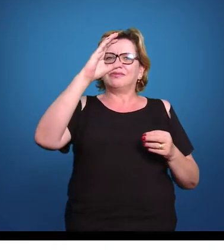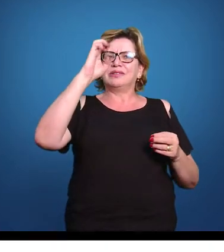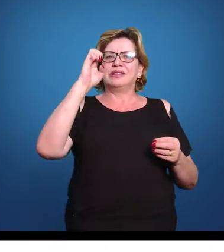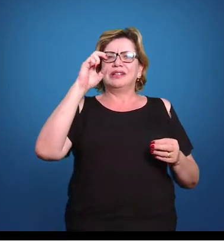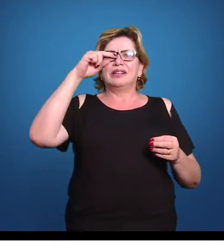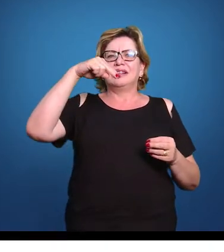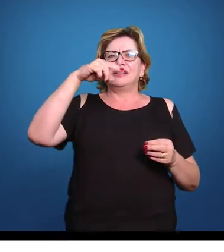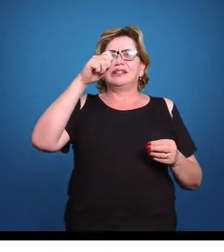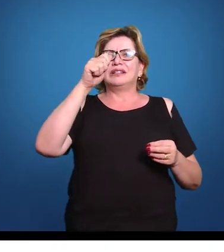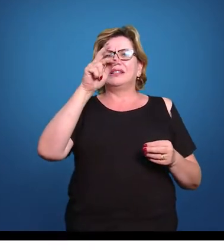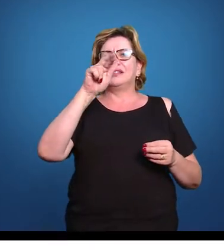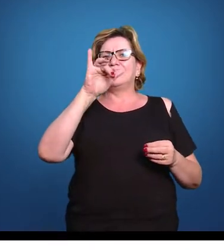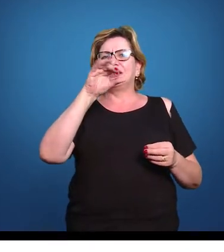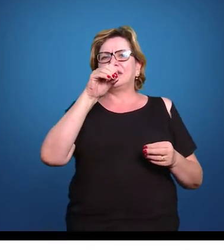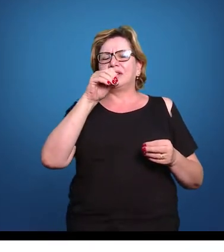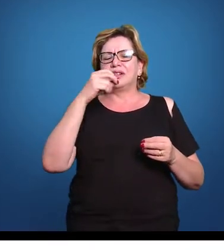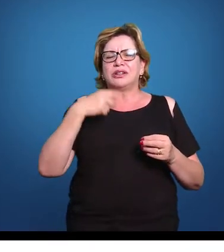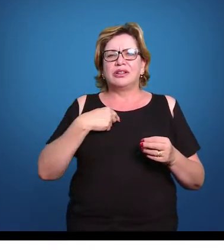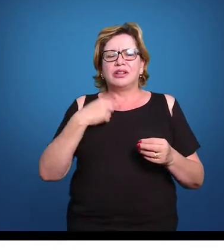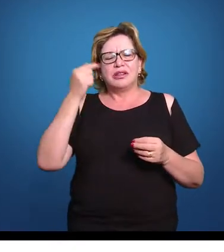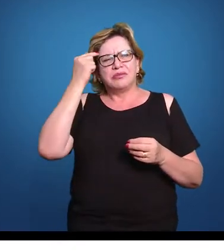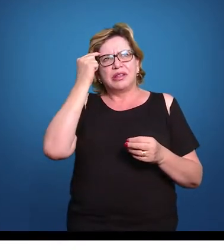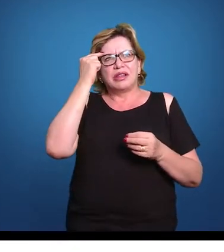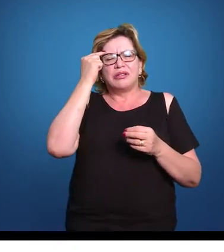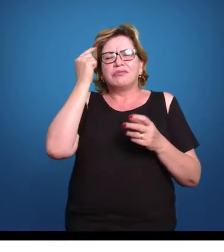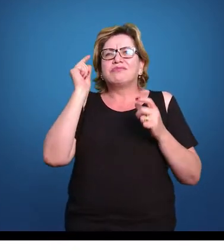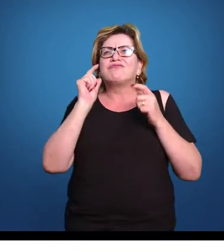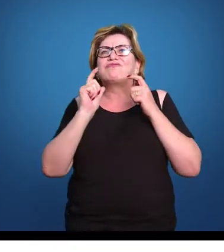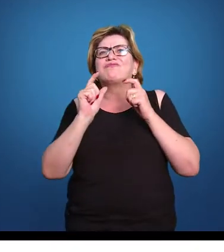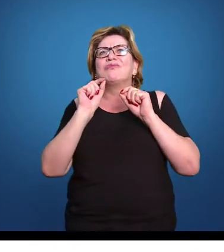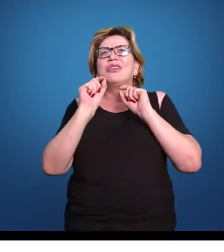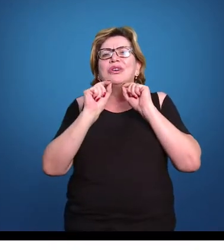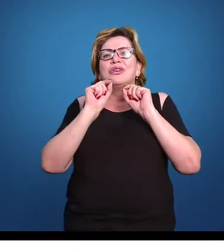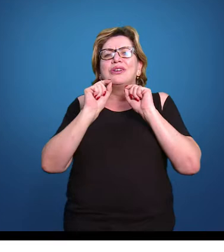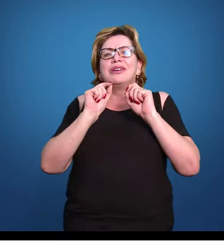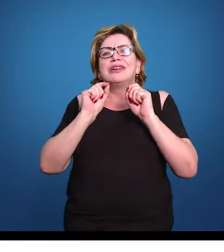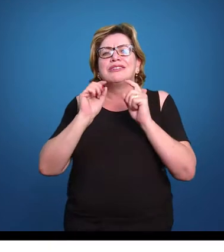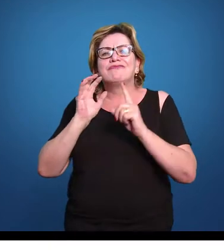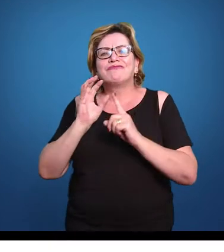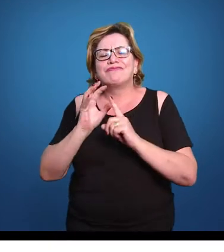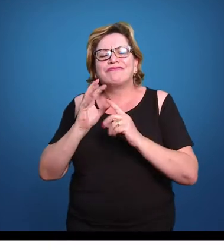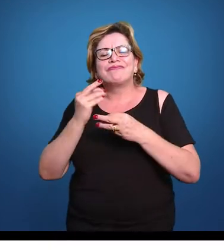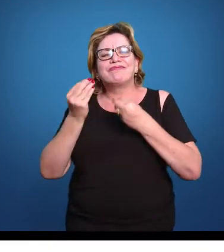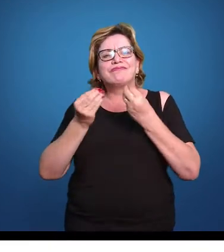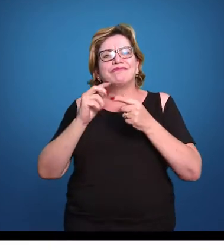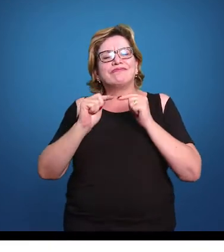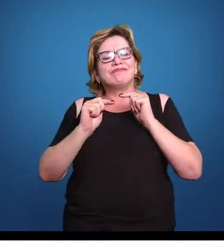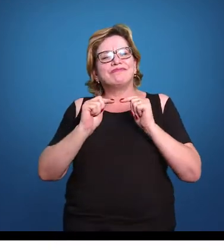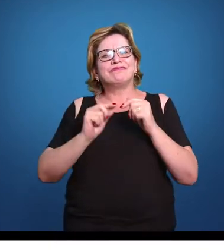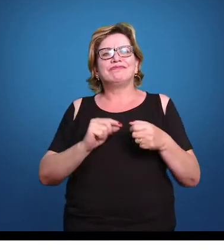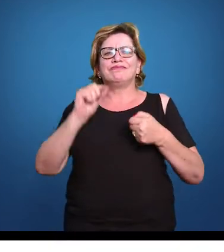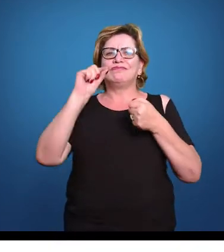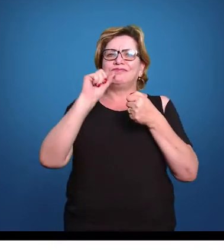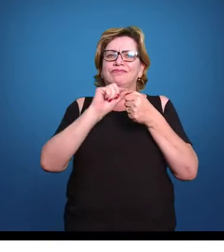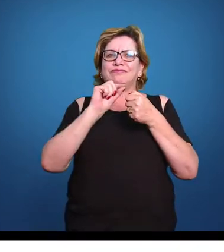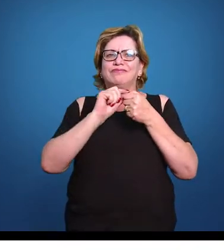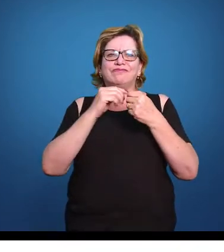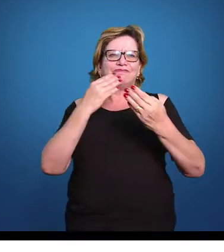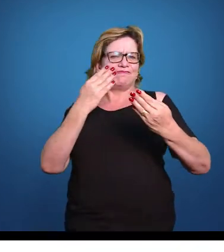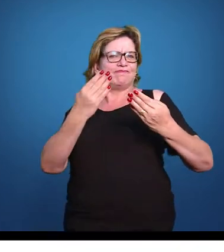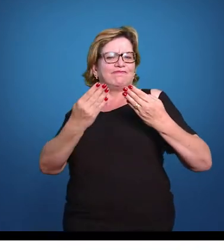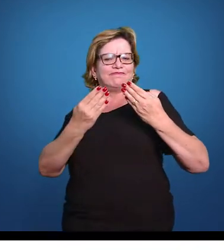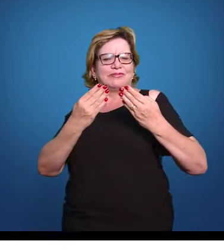Achamos a área em que nós estamos de atuação e fazemos uma